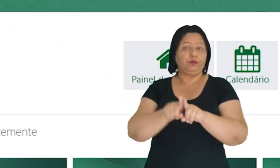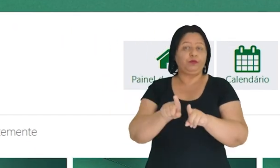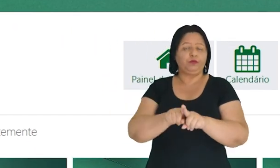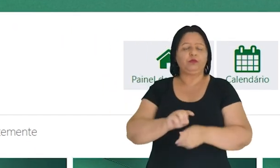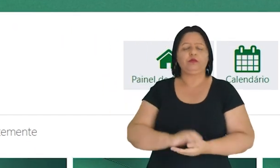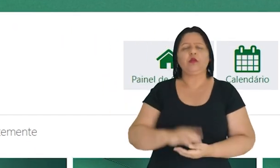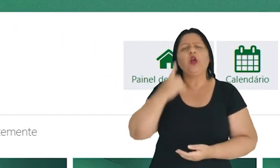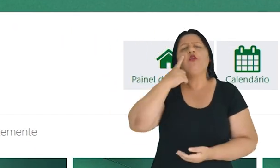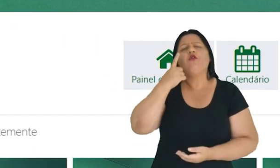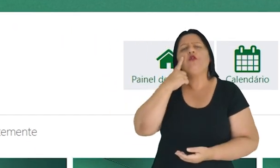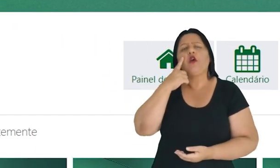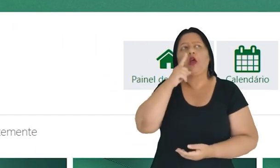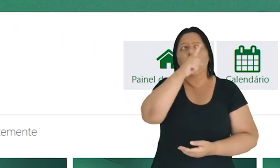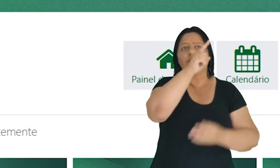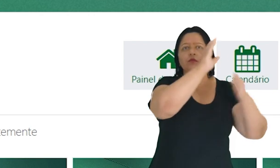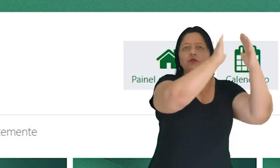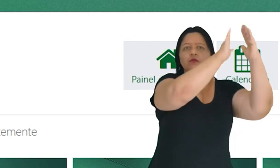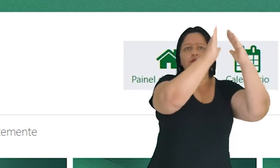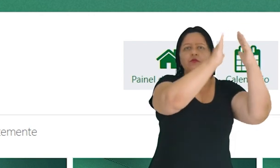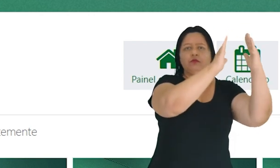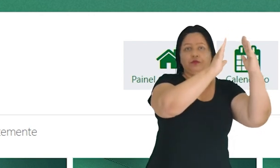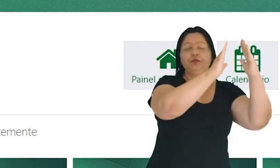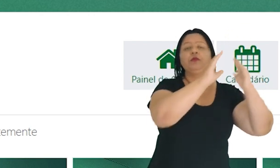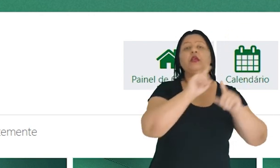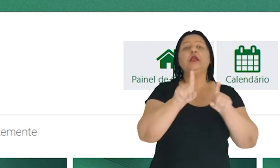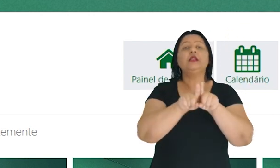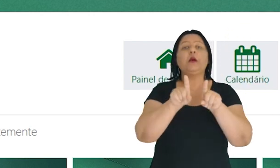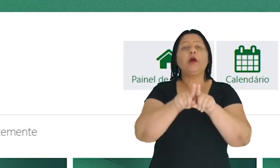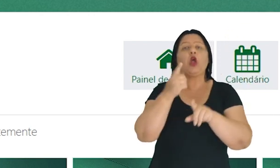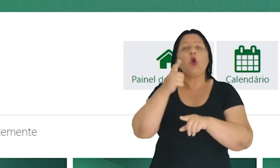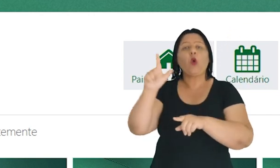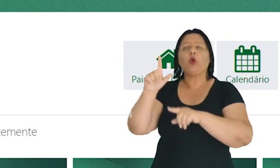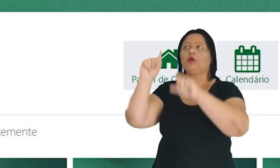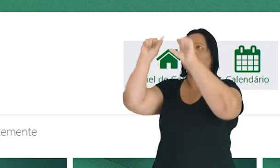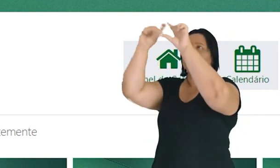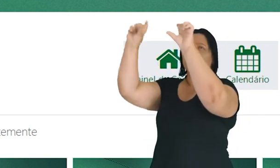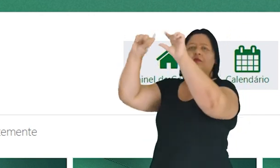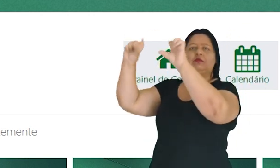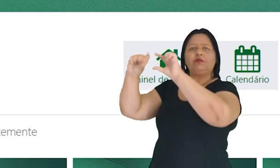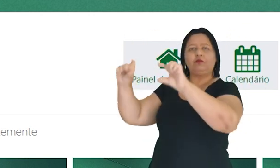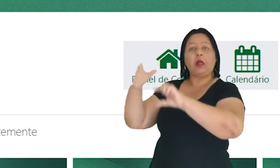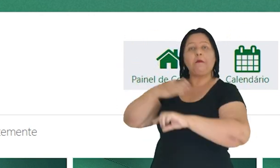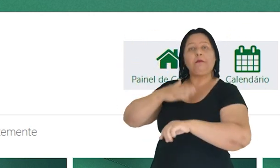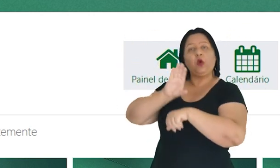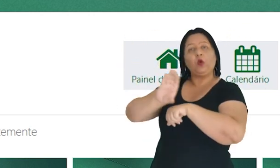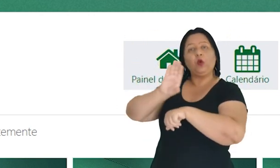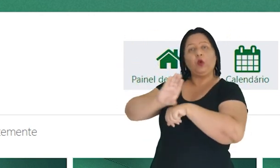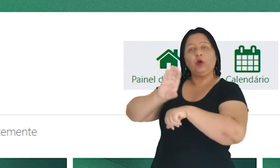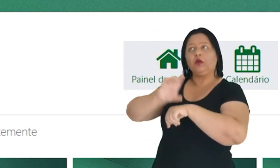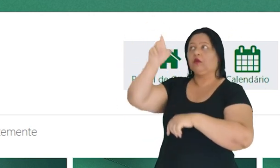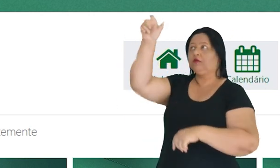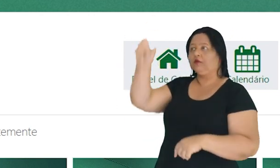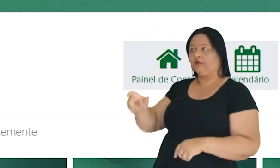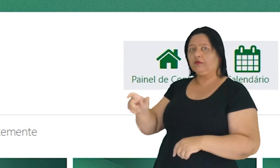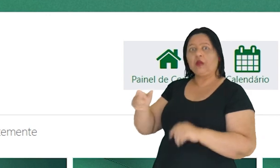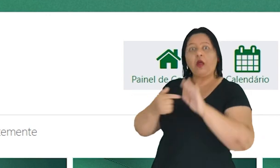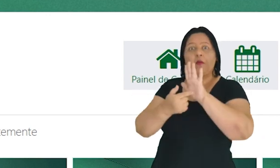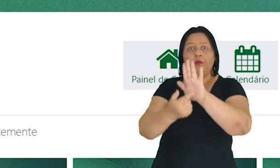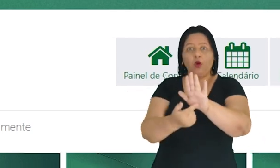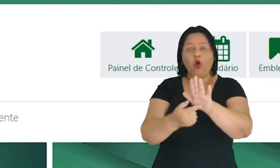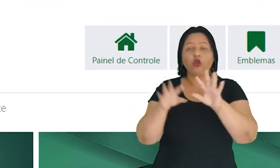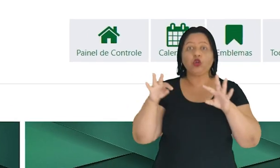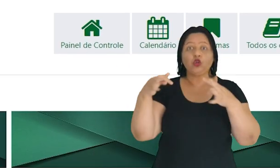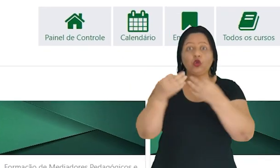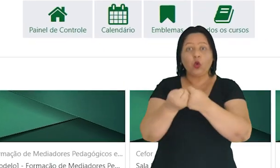aqui nós temos o bloco meus cursos. Neste bloco aparecem então todos os cursos